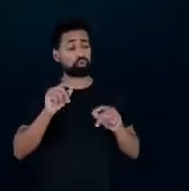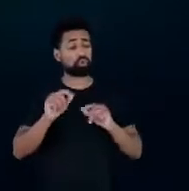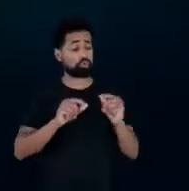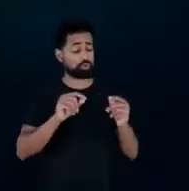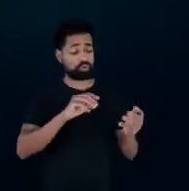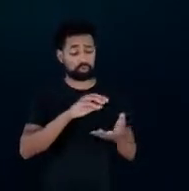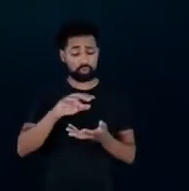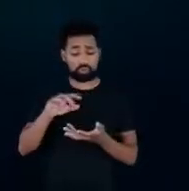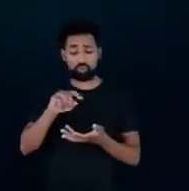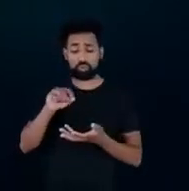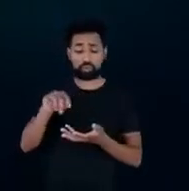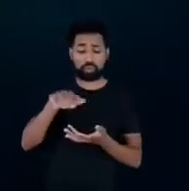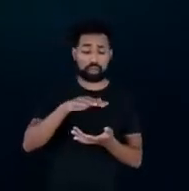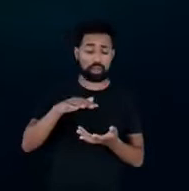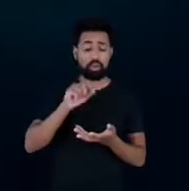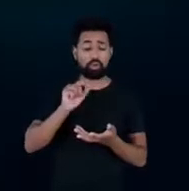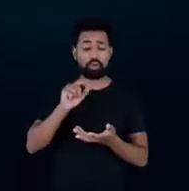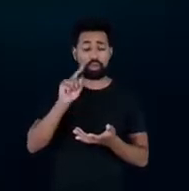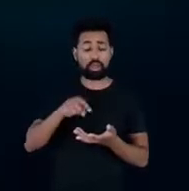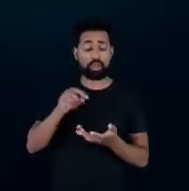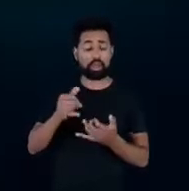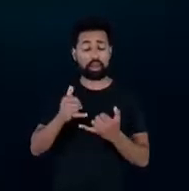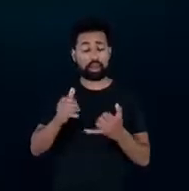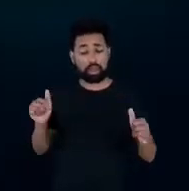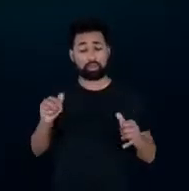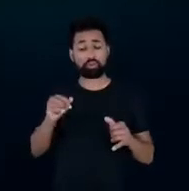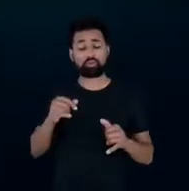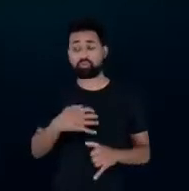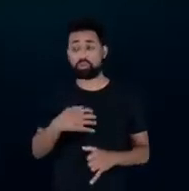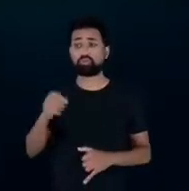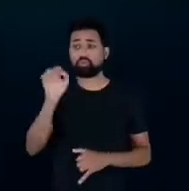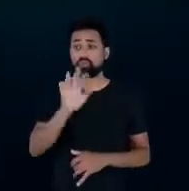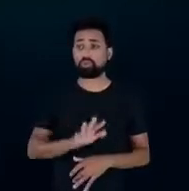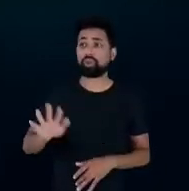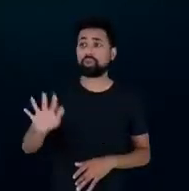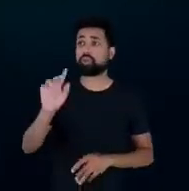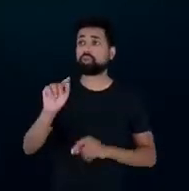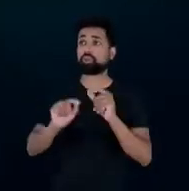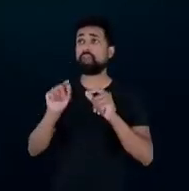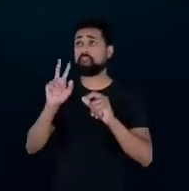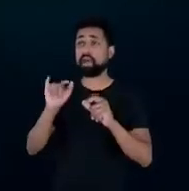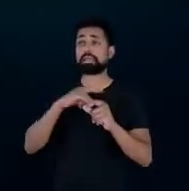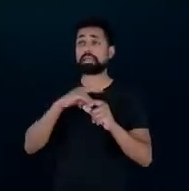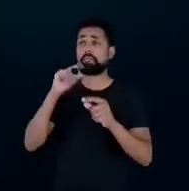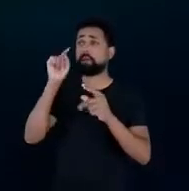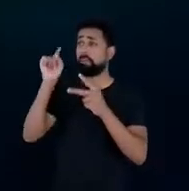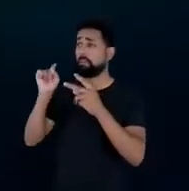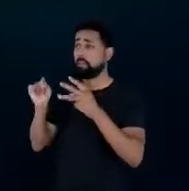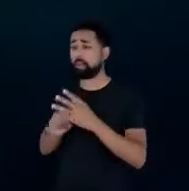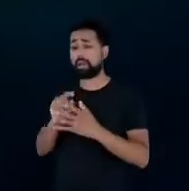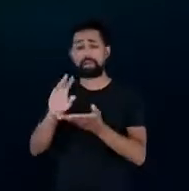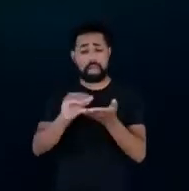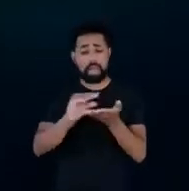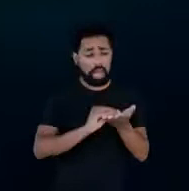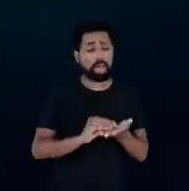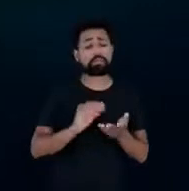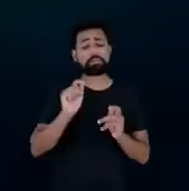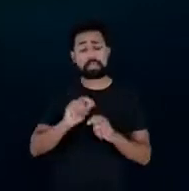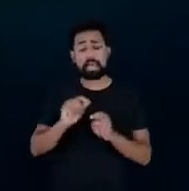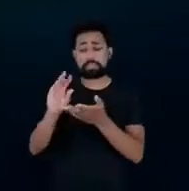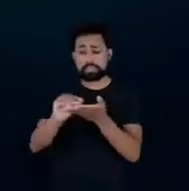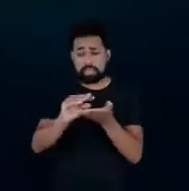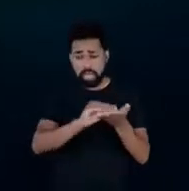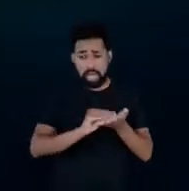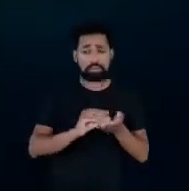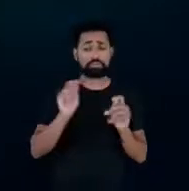de um setor elétrico, um setor energético de uma forma geral em que haverá mais coleta de dados, que esses dados vão poder ser analisados com